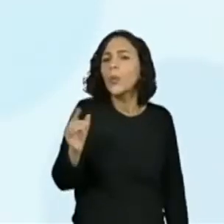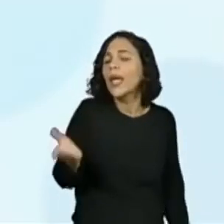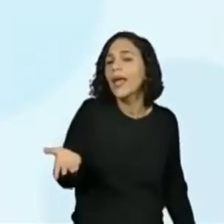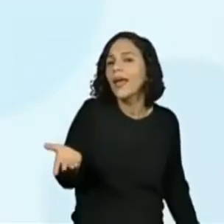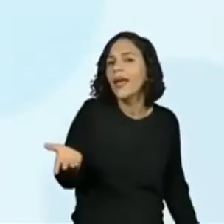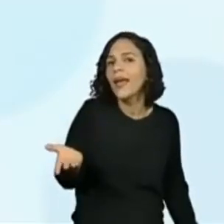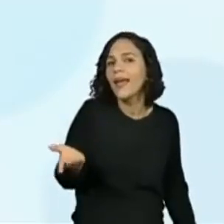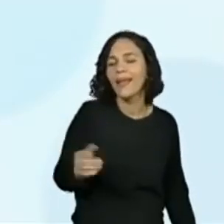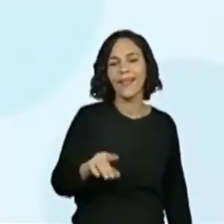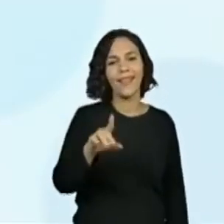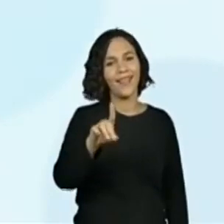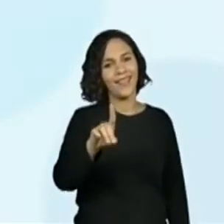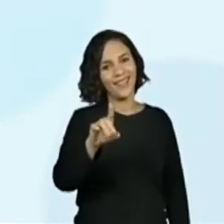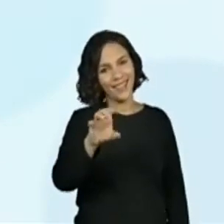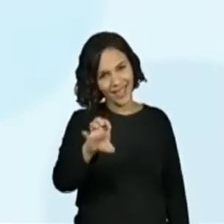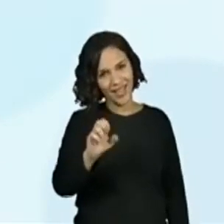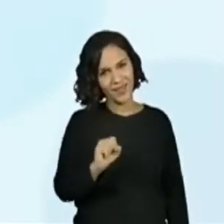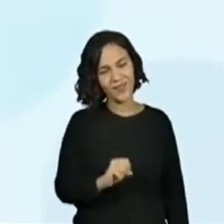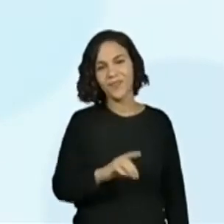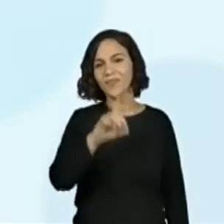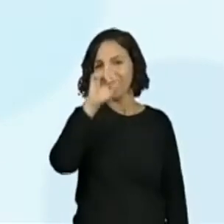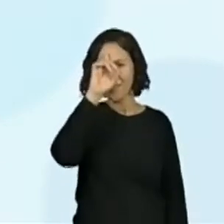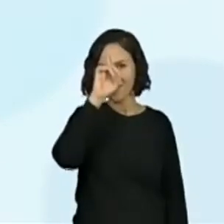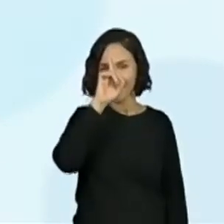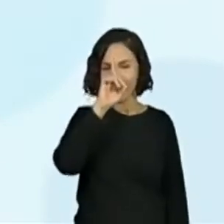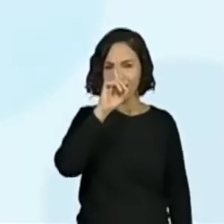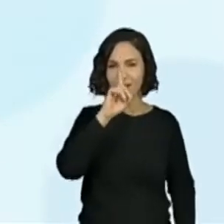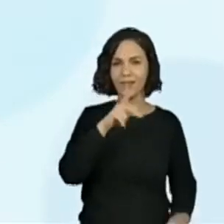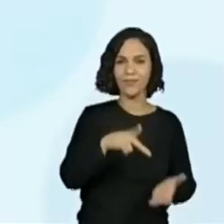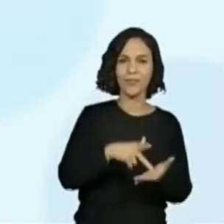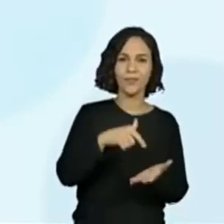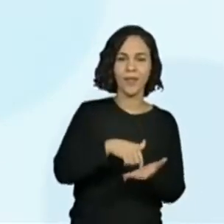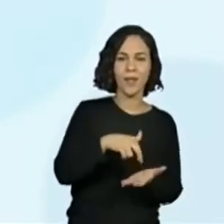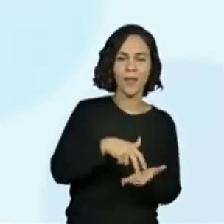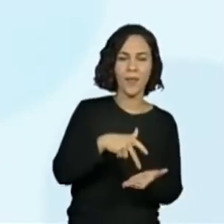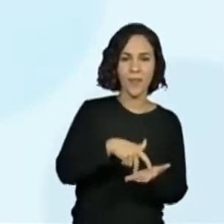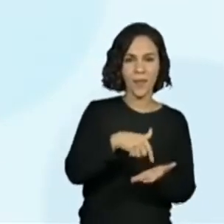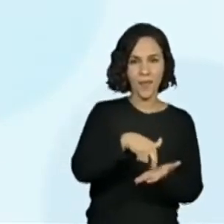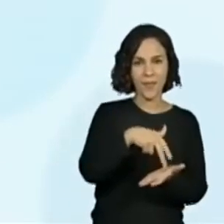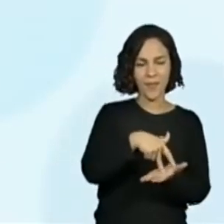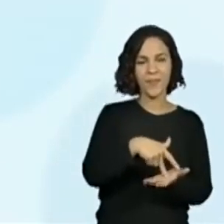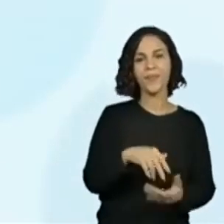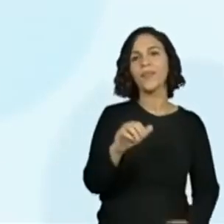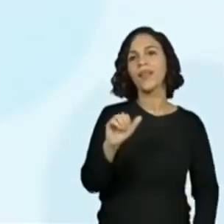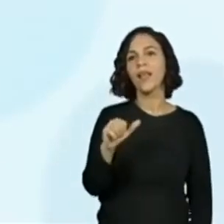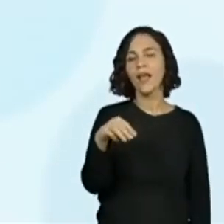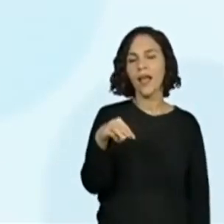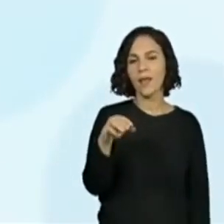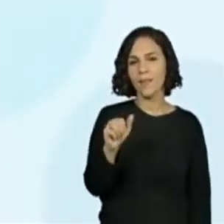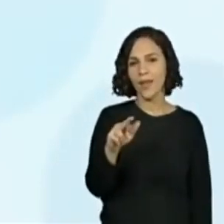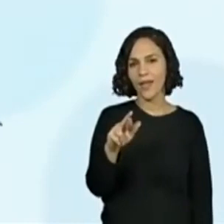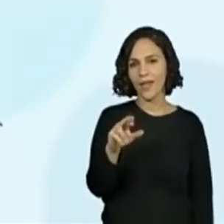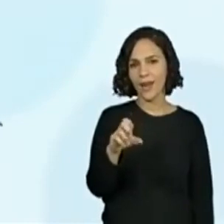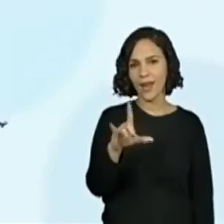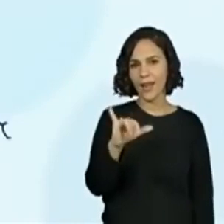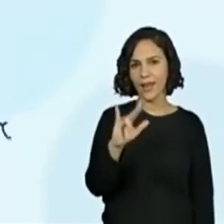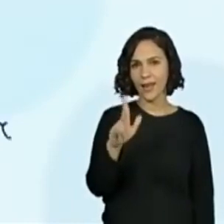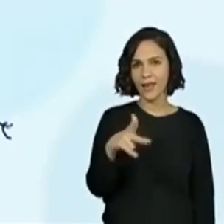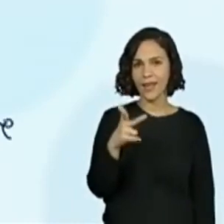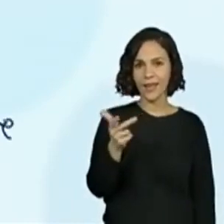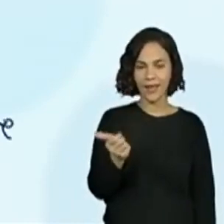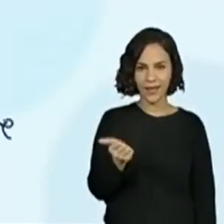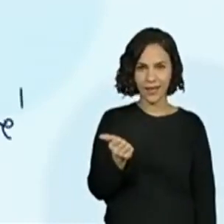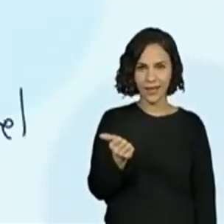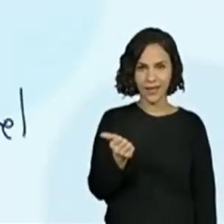Será que cabe aqui? Pode ir mais um pouquinho, vai com tranquilidade, eu te ajudo. Amarelinha. Amarelinha. E para quem não